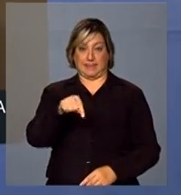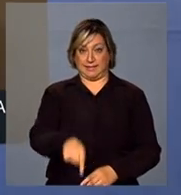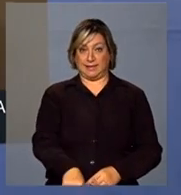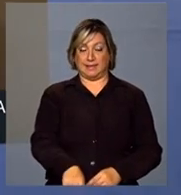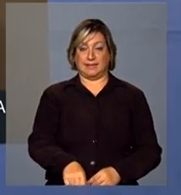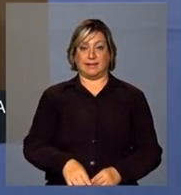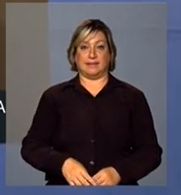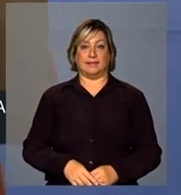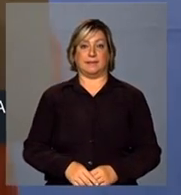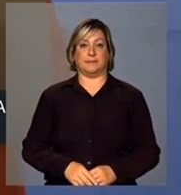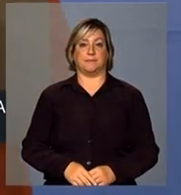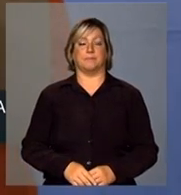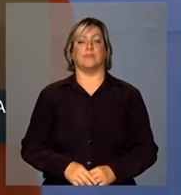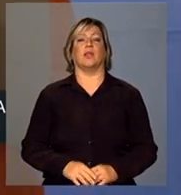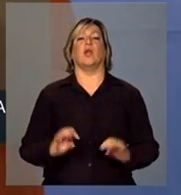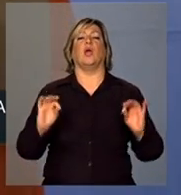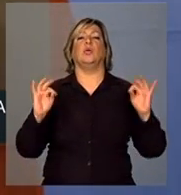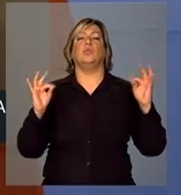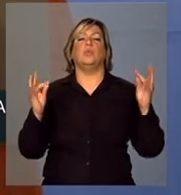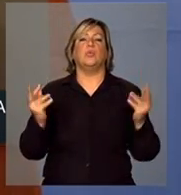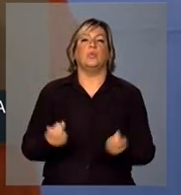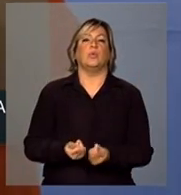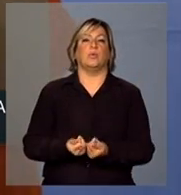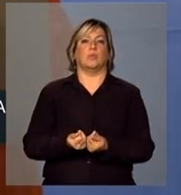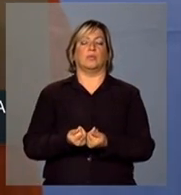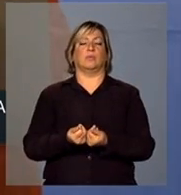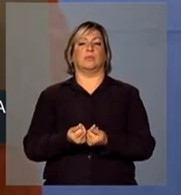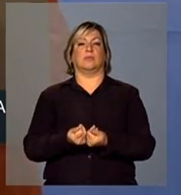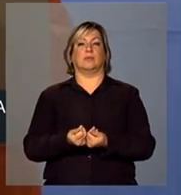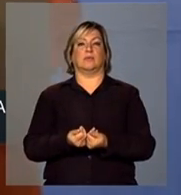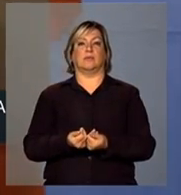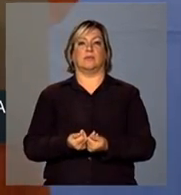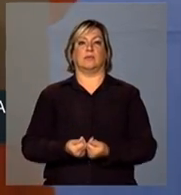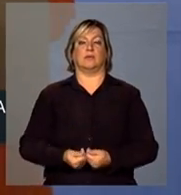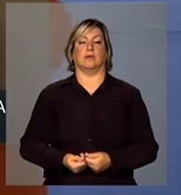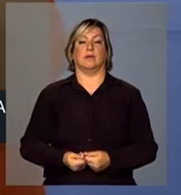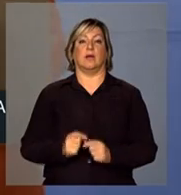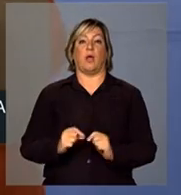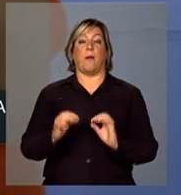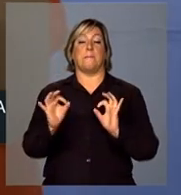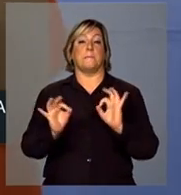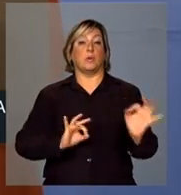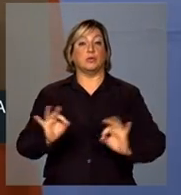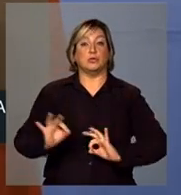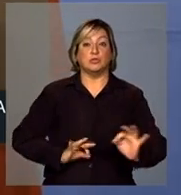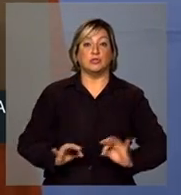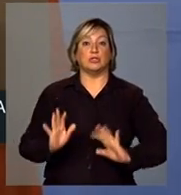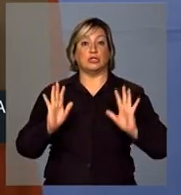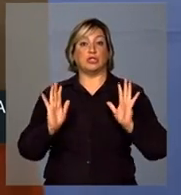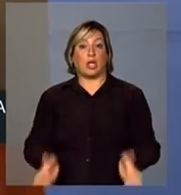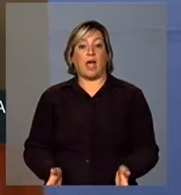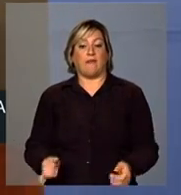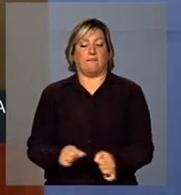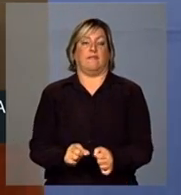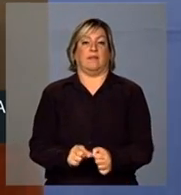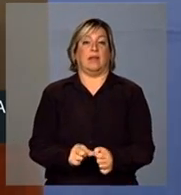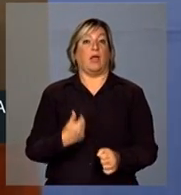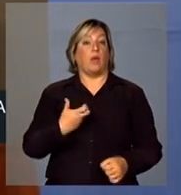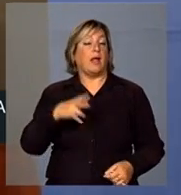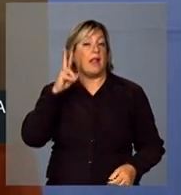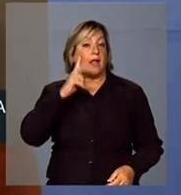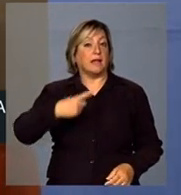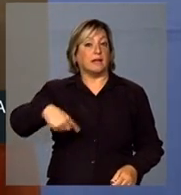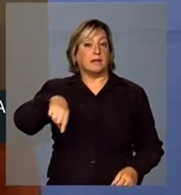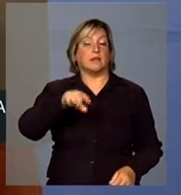todos os projetos já definidos. Eu queria lembrar